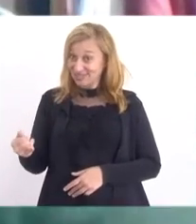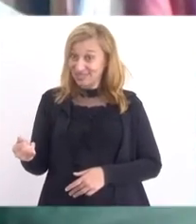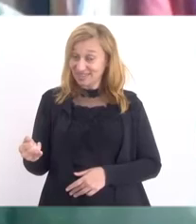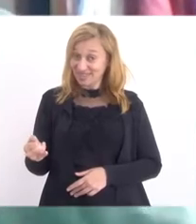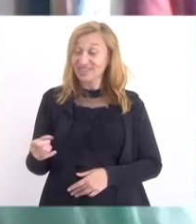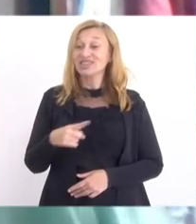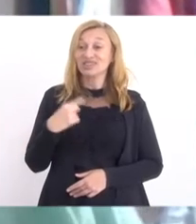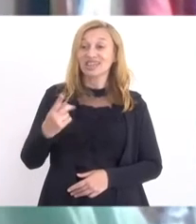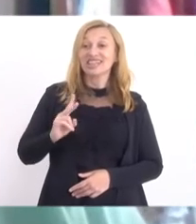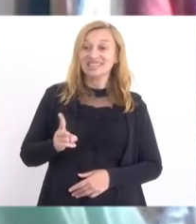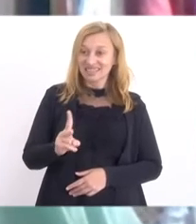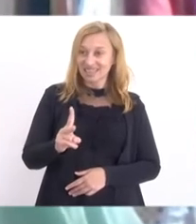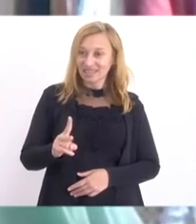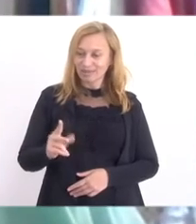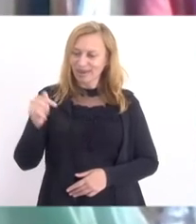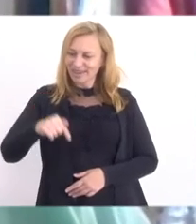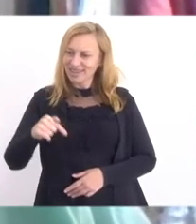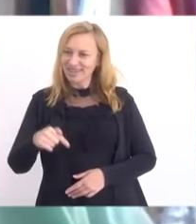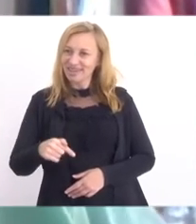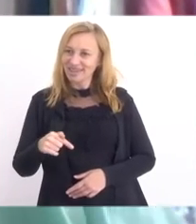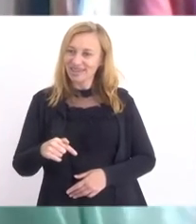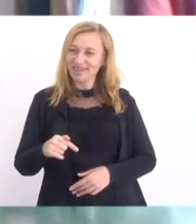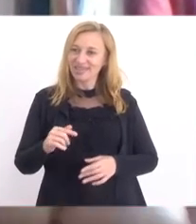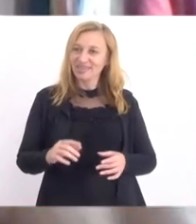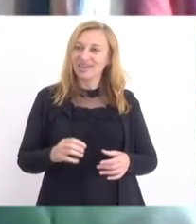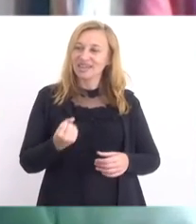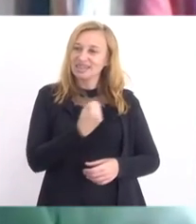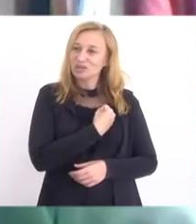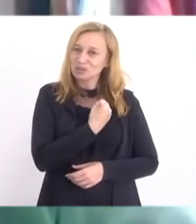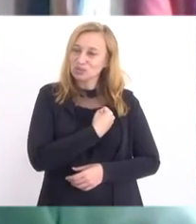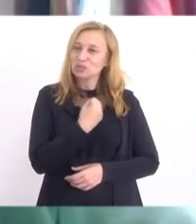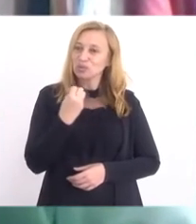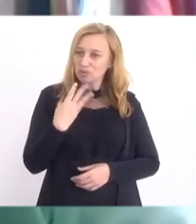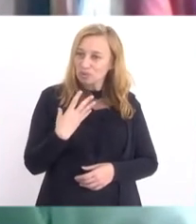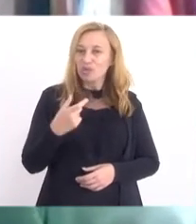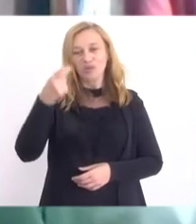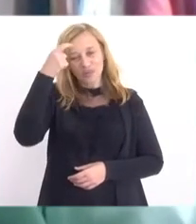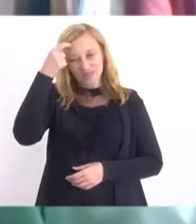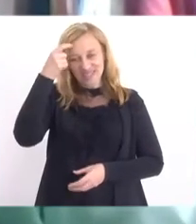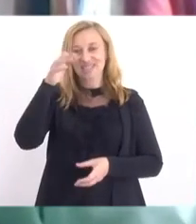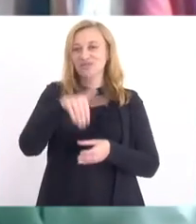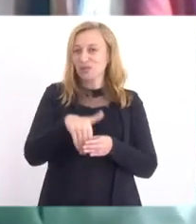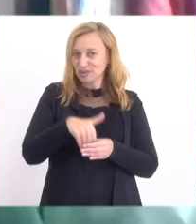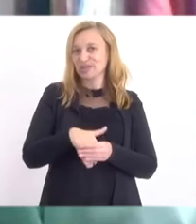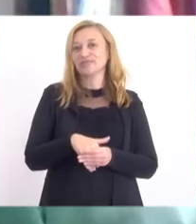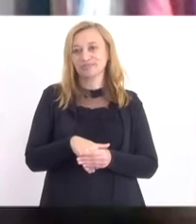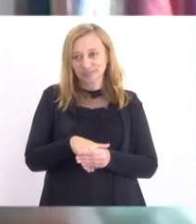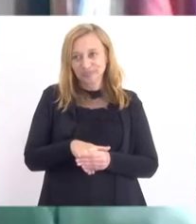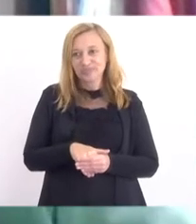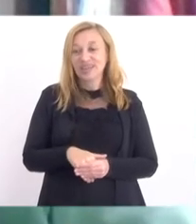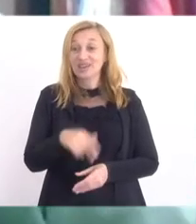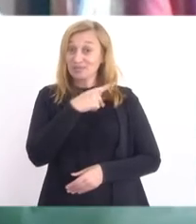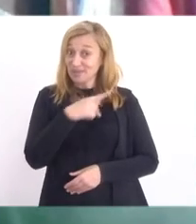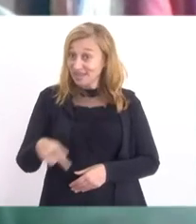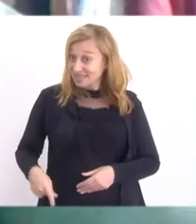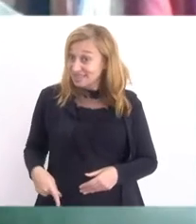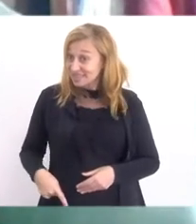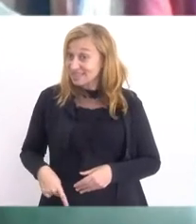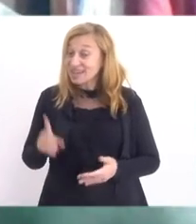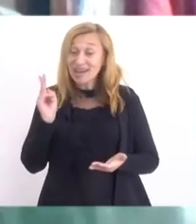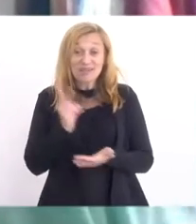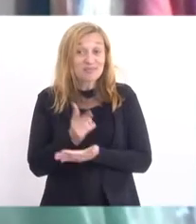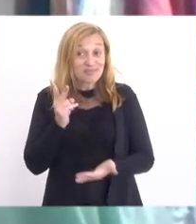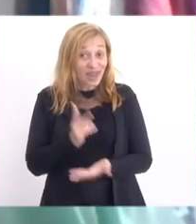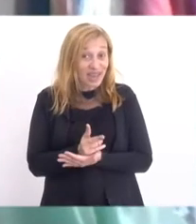aqueles que sempre estão aqui para garantir o quórum, e votamos com consciência, fazendo com que o presidente, mesmo